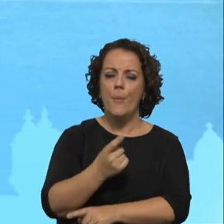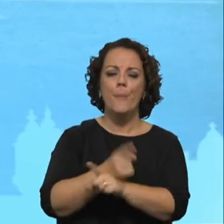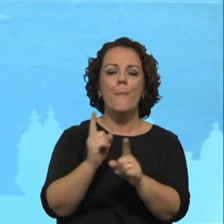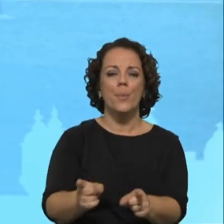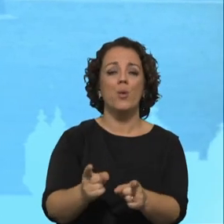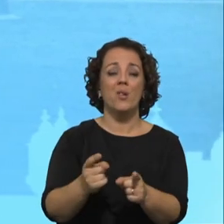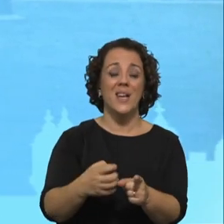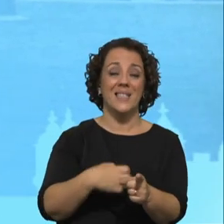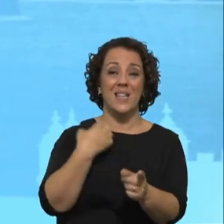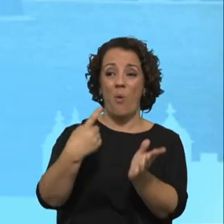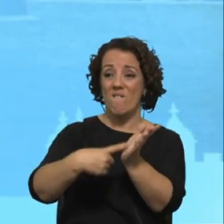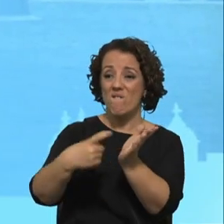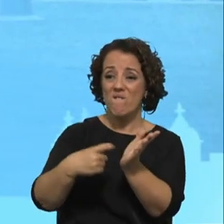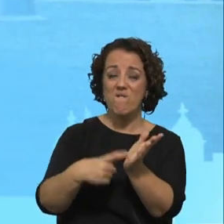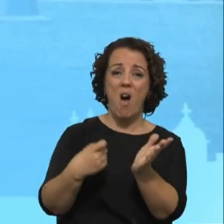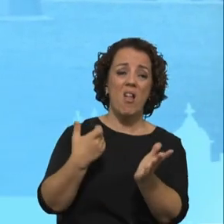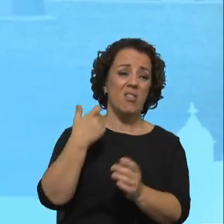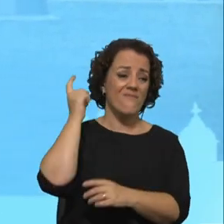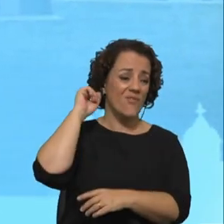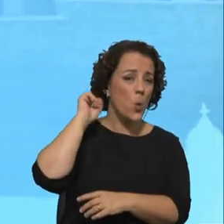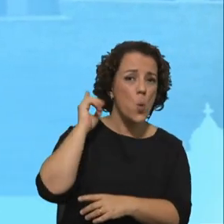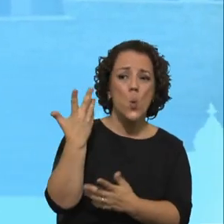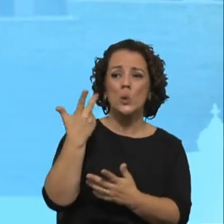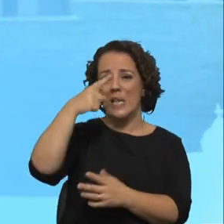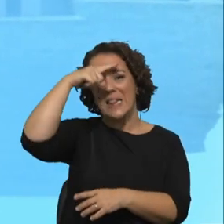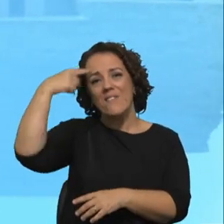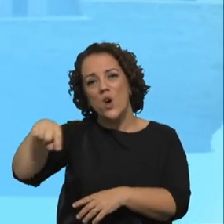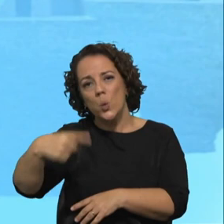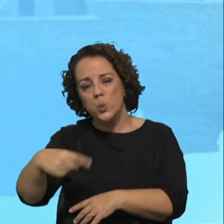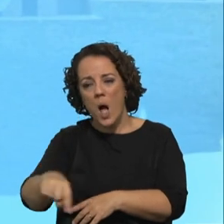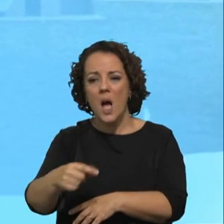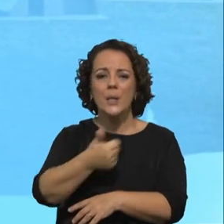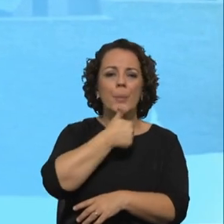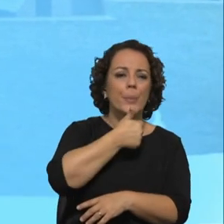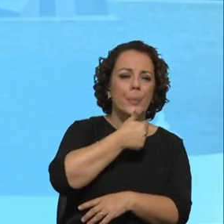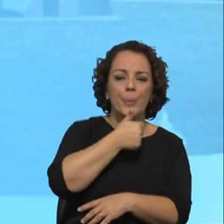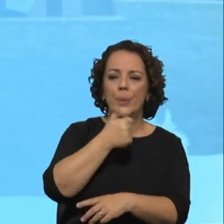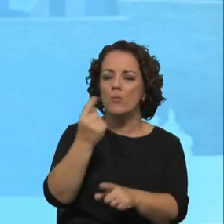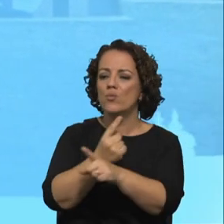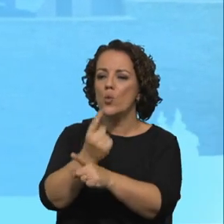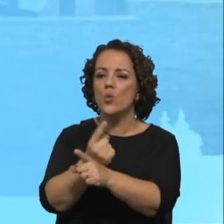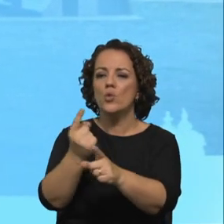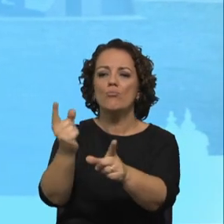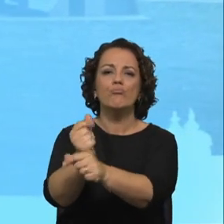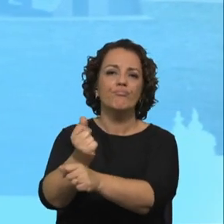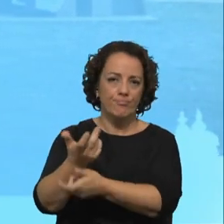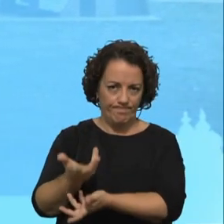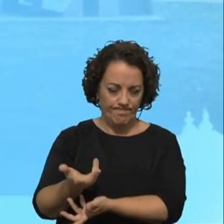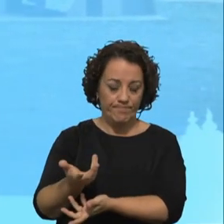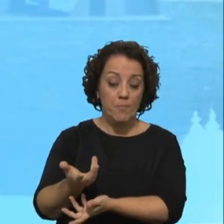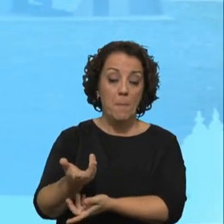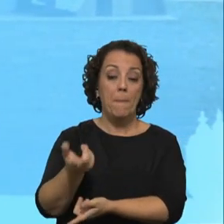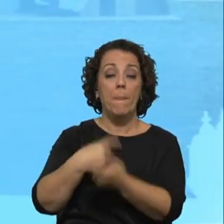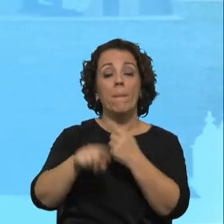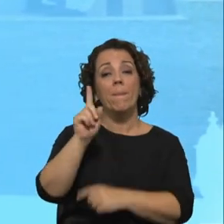escassez de bens e as pessoas cada vez têm mais dificuldade, às vezes, em adquirir os bens necessários. E também as pessoas